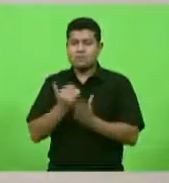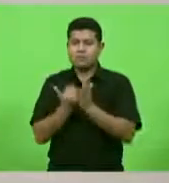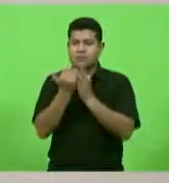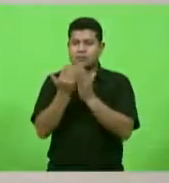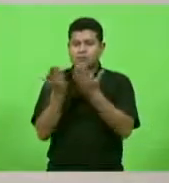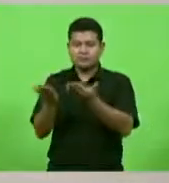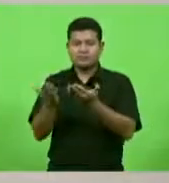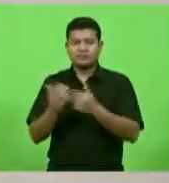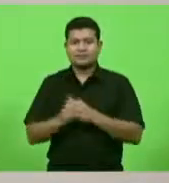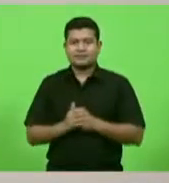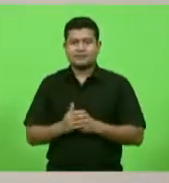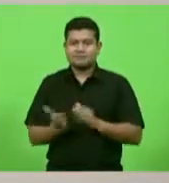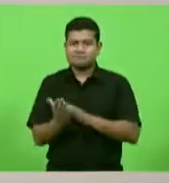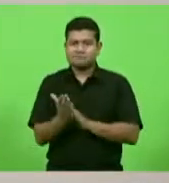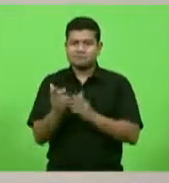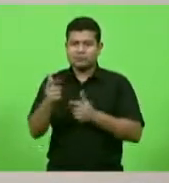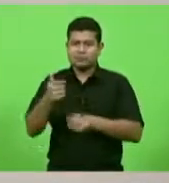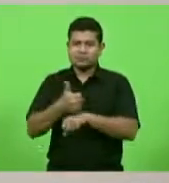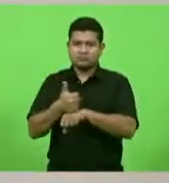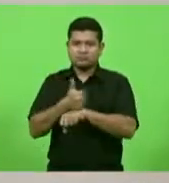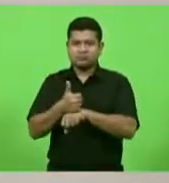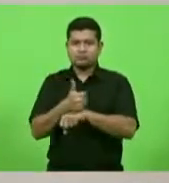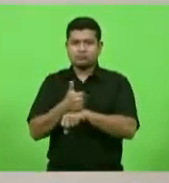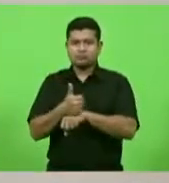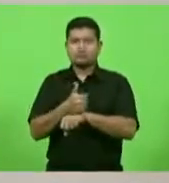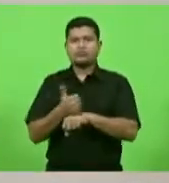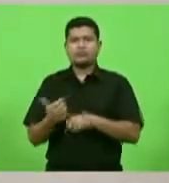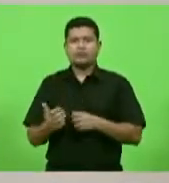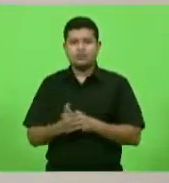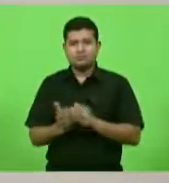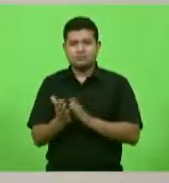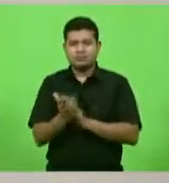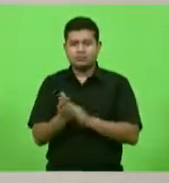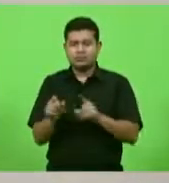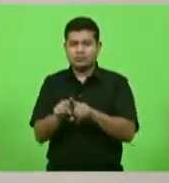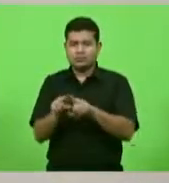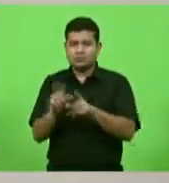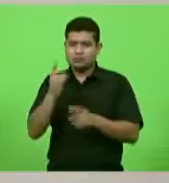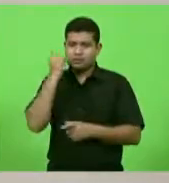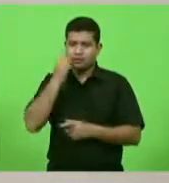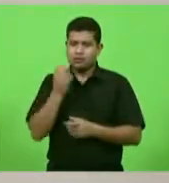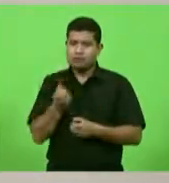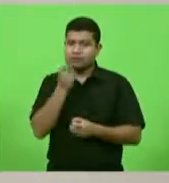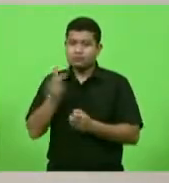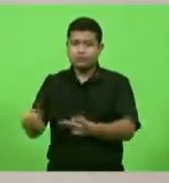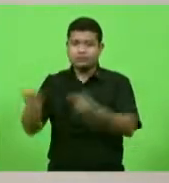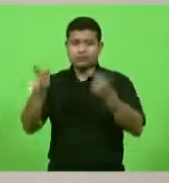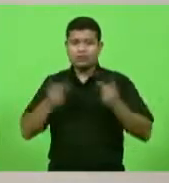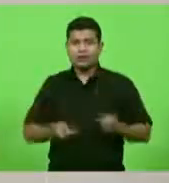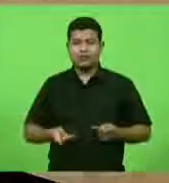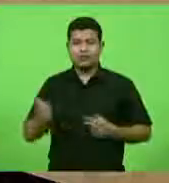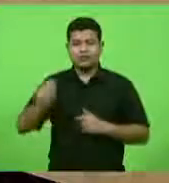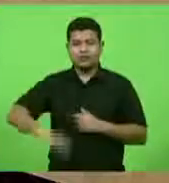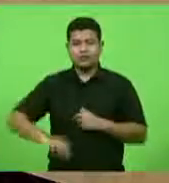Parabéns pelo seu trabalho como profissional e parabéns como deputado. Seja bem-vindo novamente à casa.